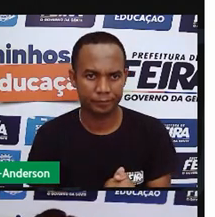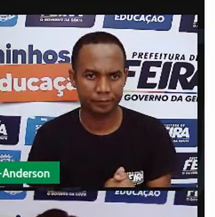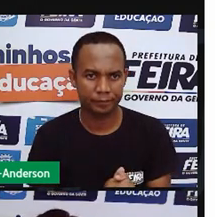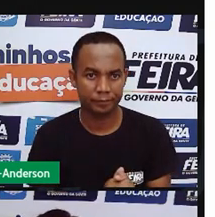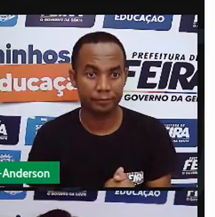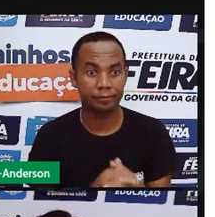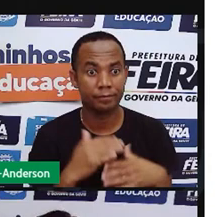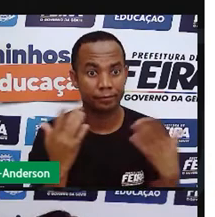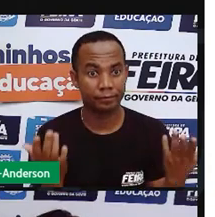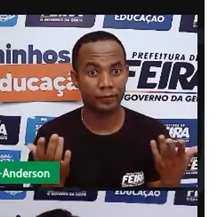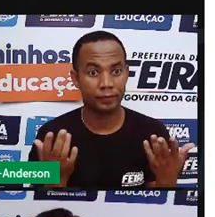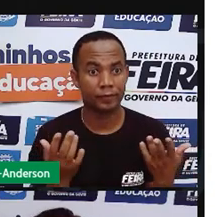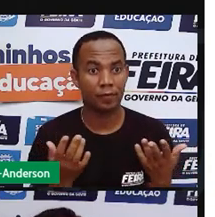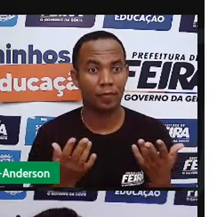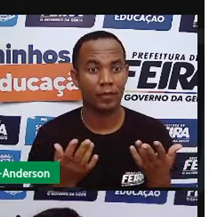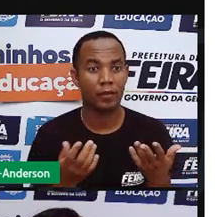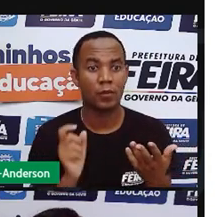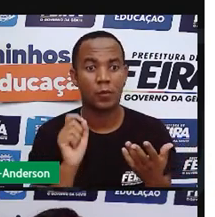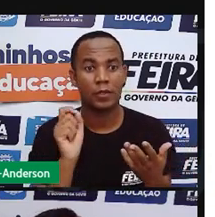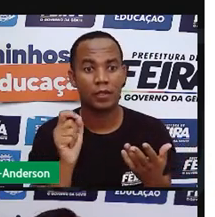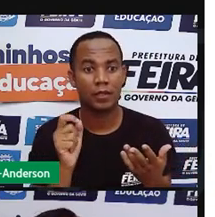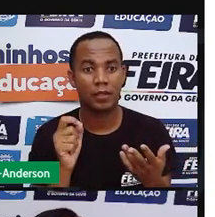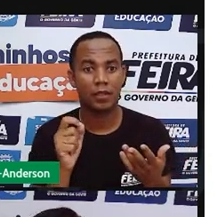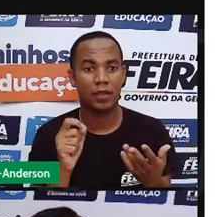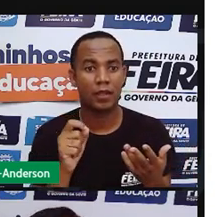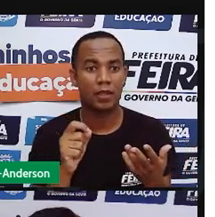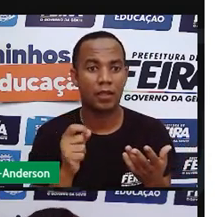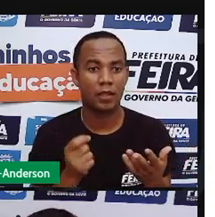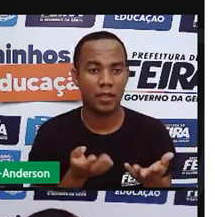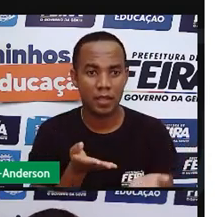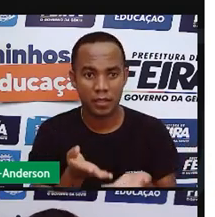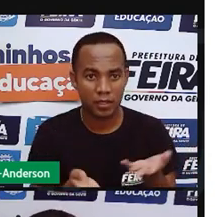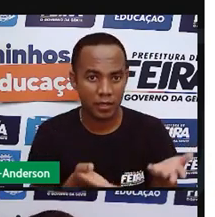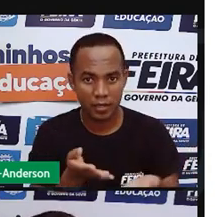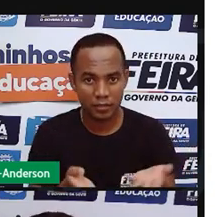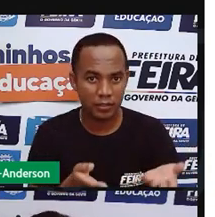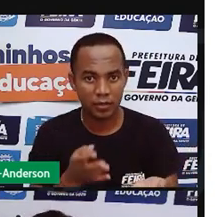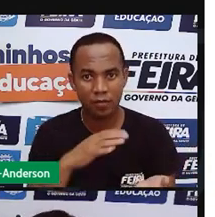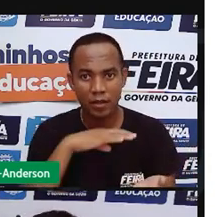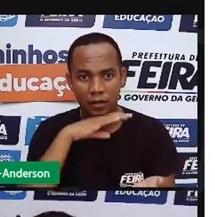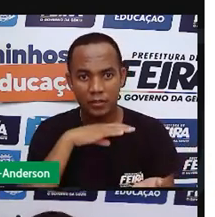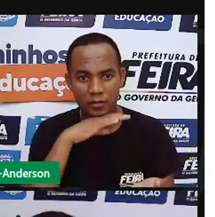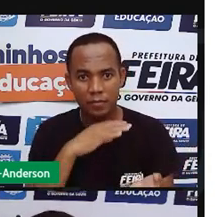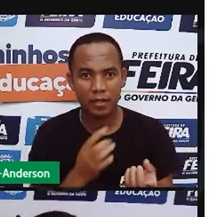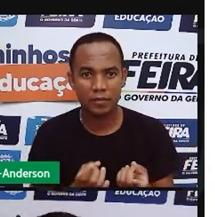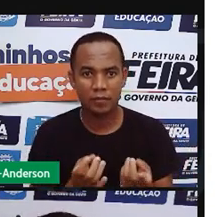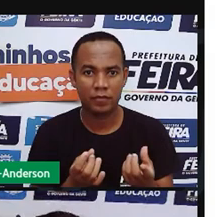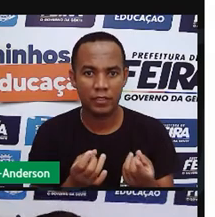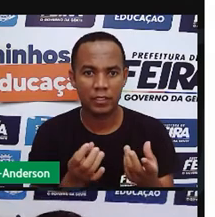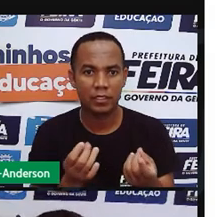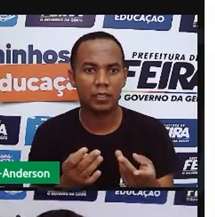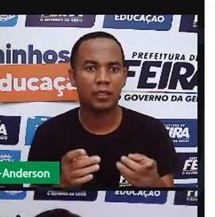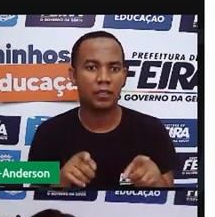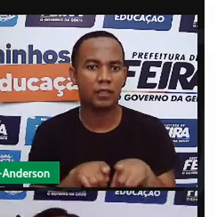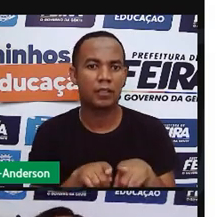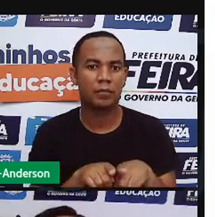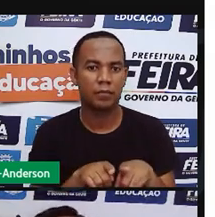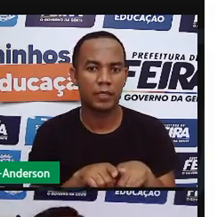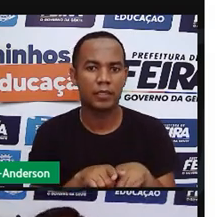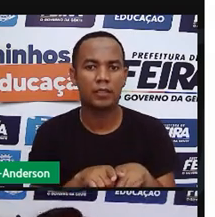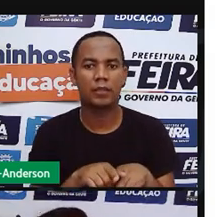É a criação de animais com uma atividade econômica ou do próprio sustento, né?